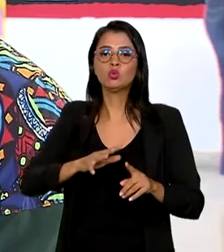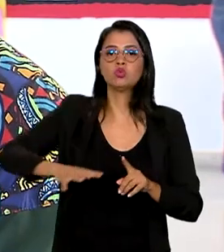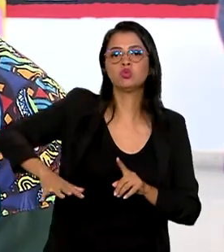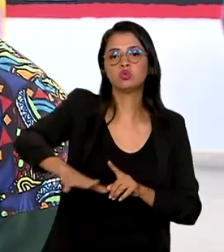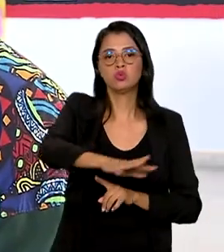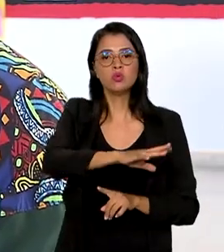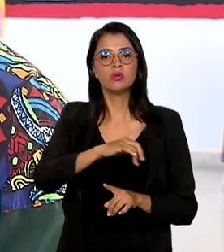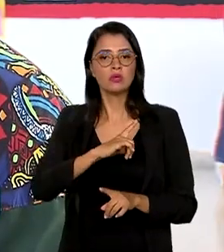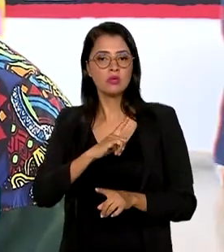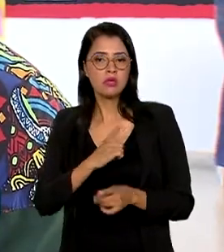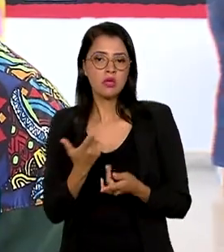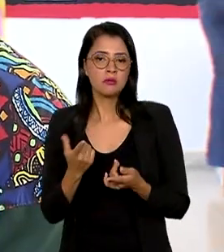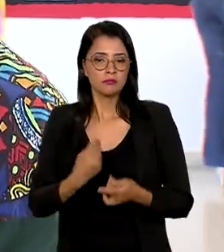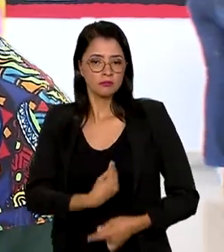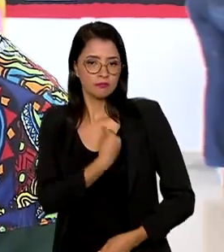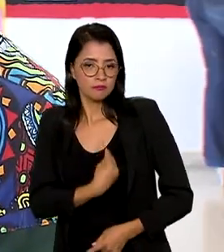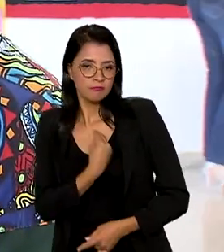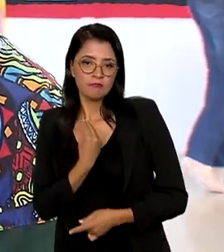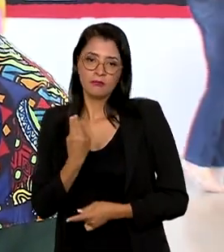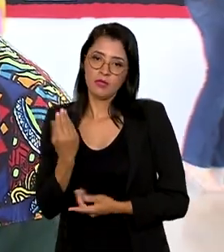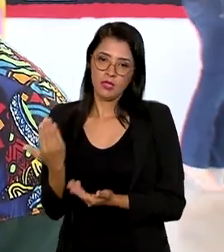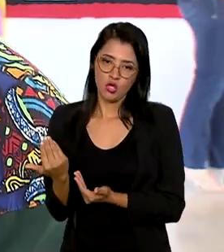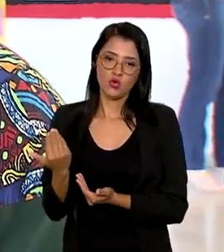a existência e o bem-estar da nossa juventude negra.